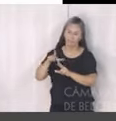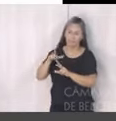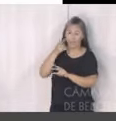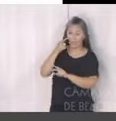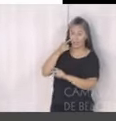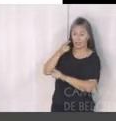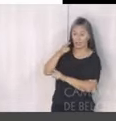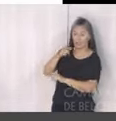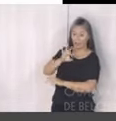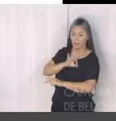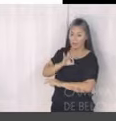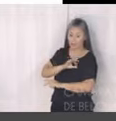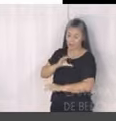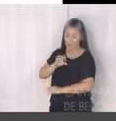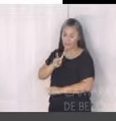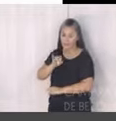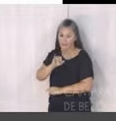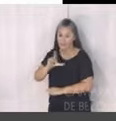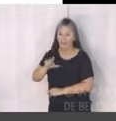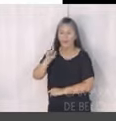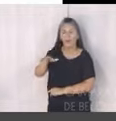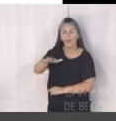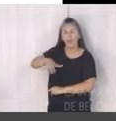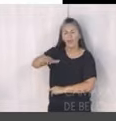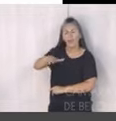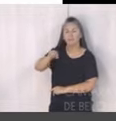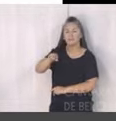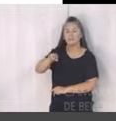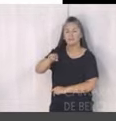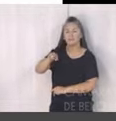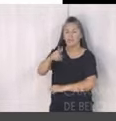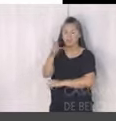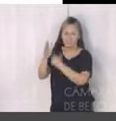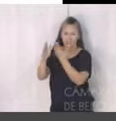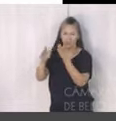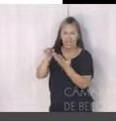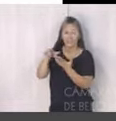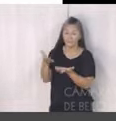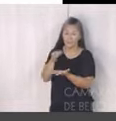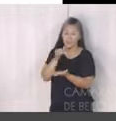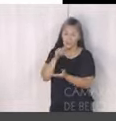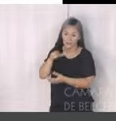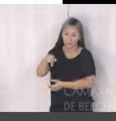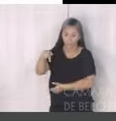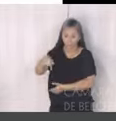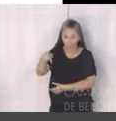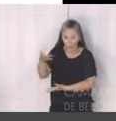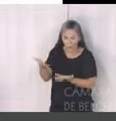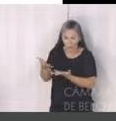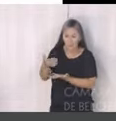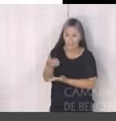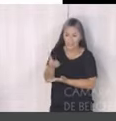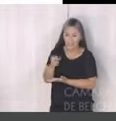Municipal em unidades ambientais do município, hoje, valor de referência de 168 ocorrências, a meta para